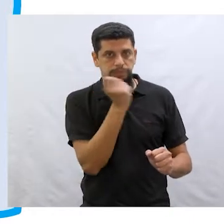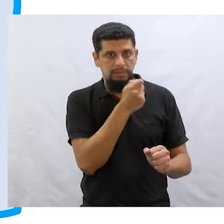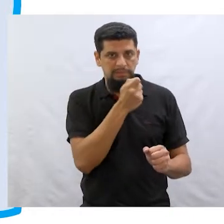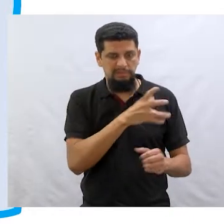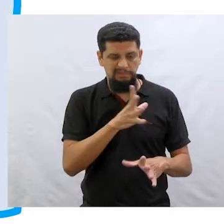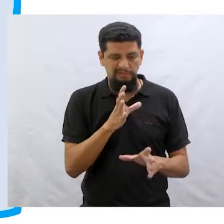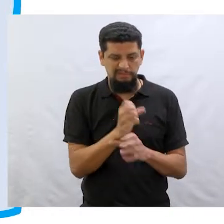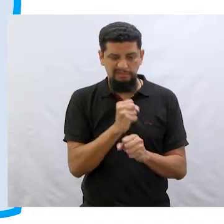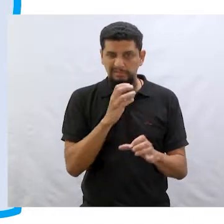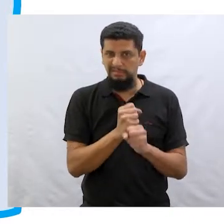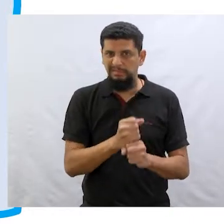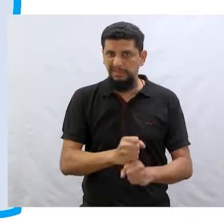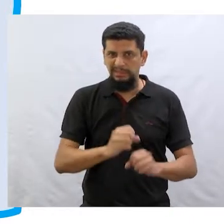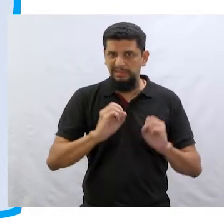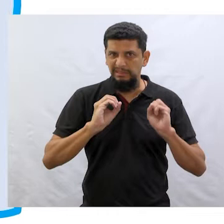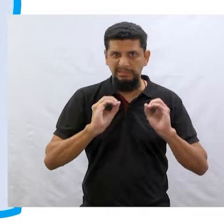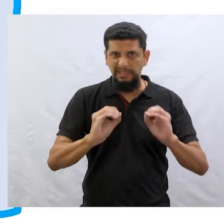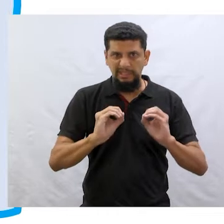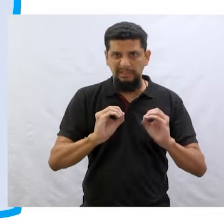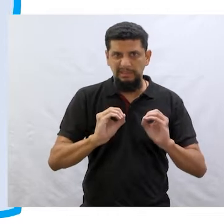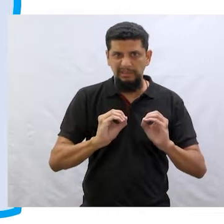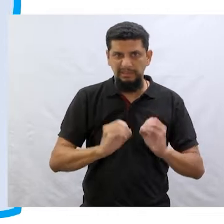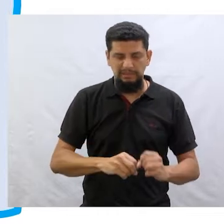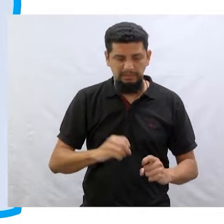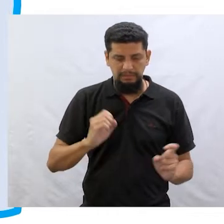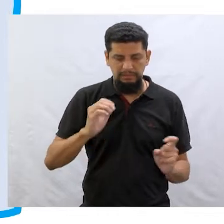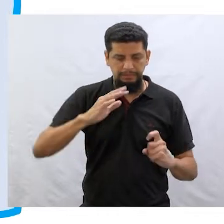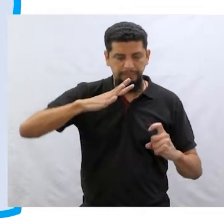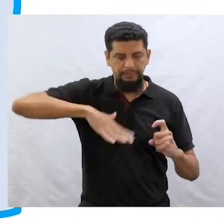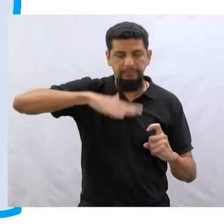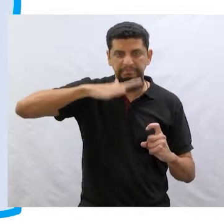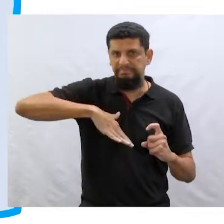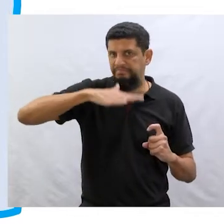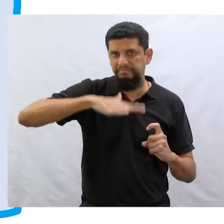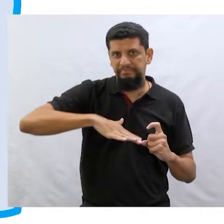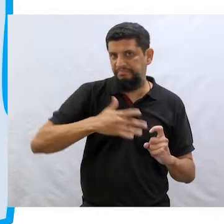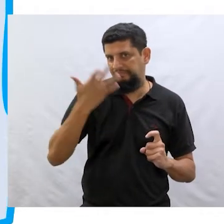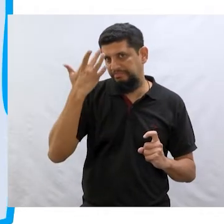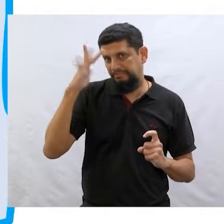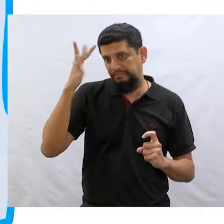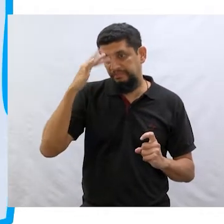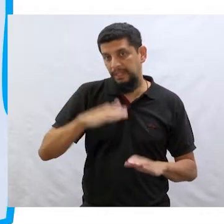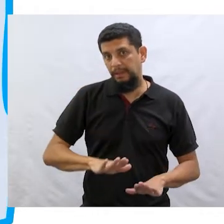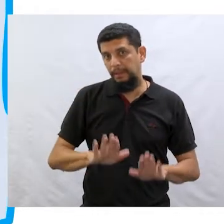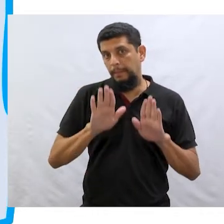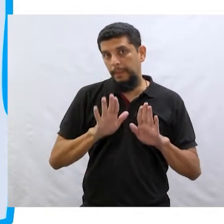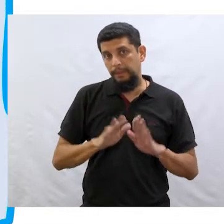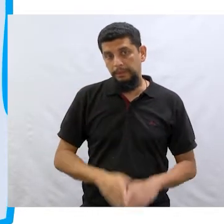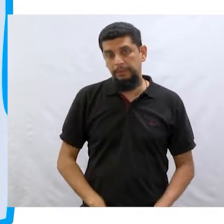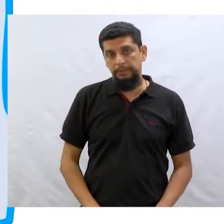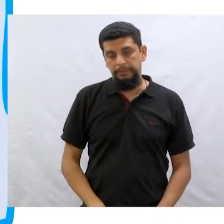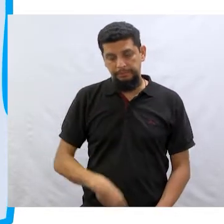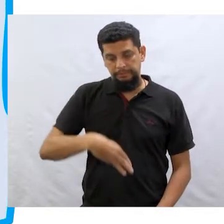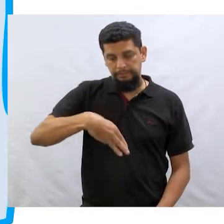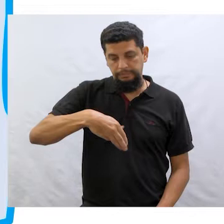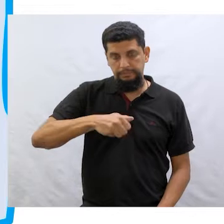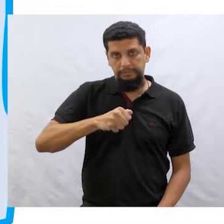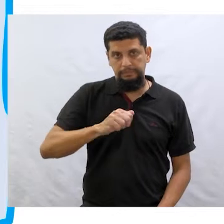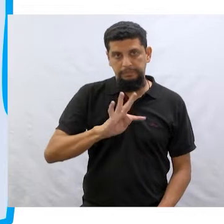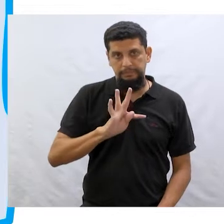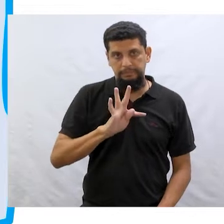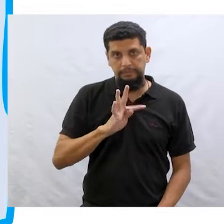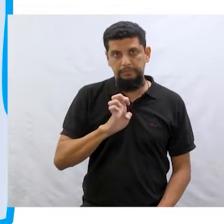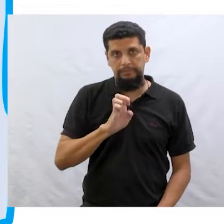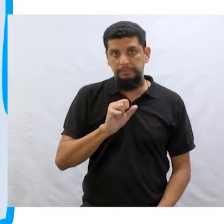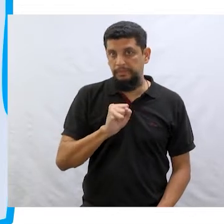Nota zero em folclore. Nulo em mitologia grega. Mas, o Matheus nem queria